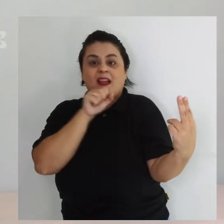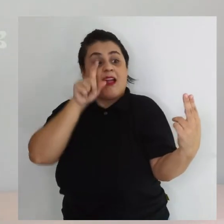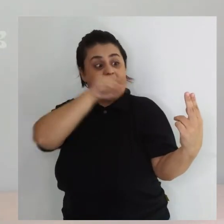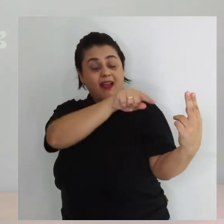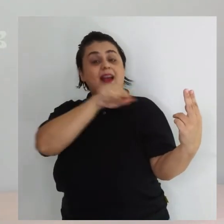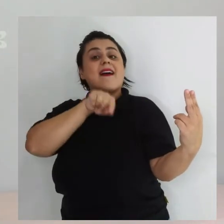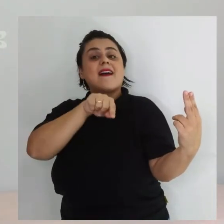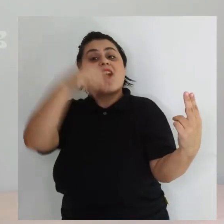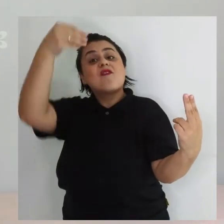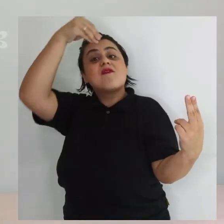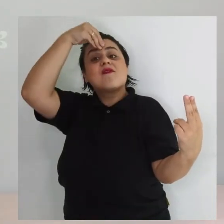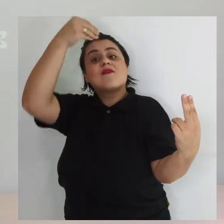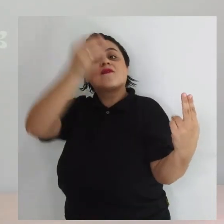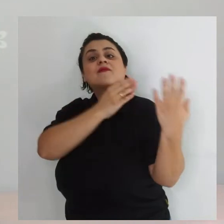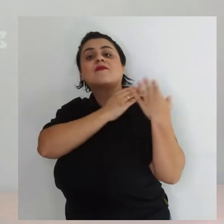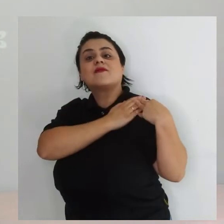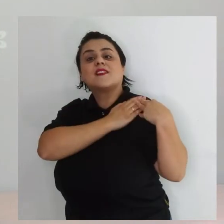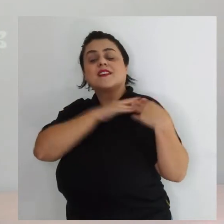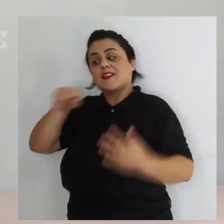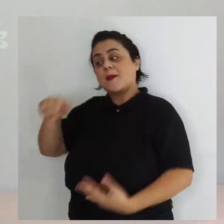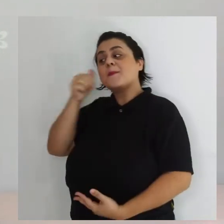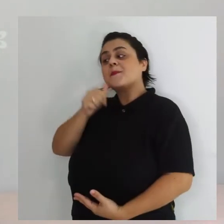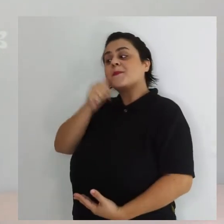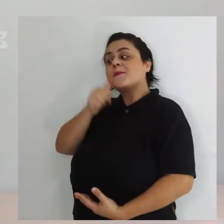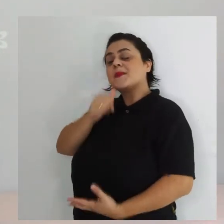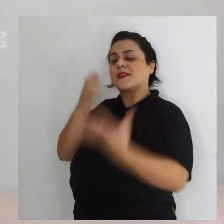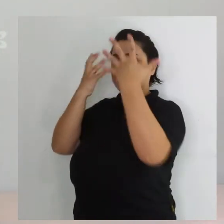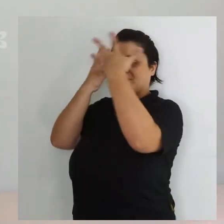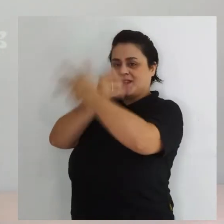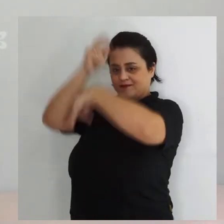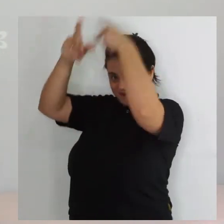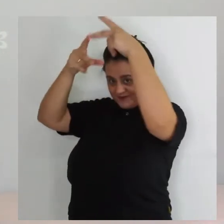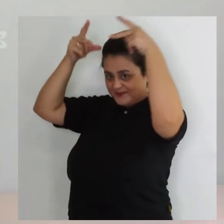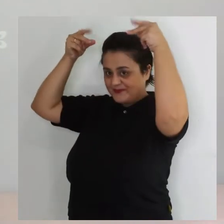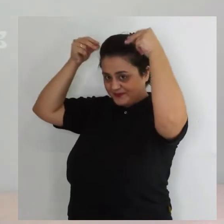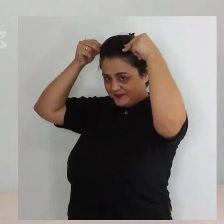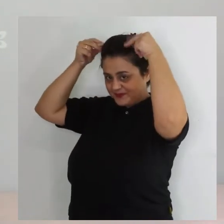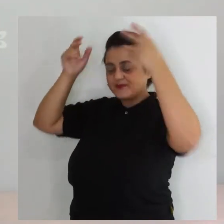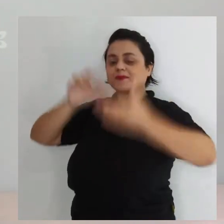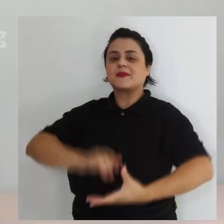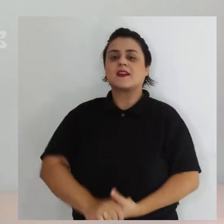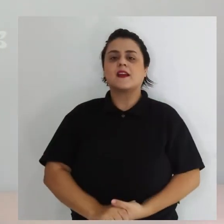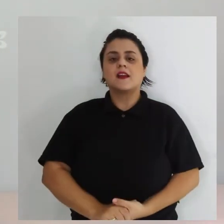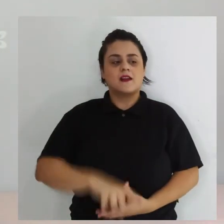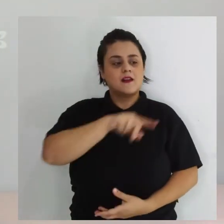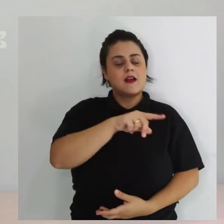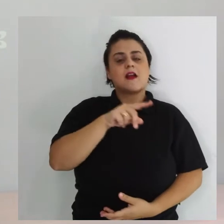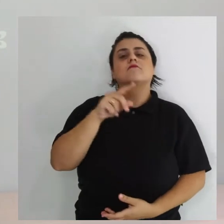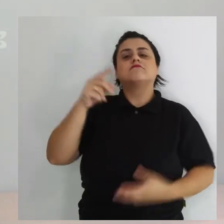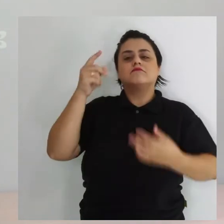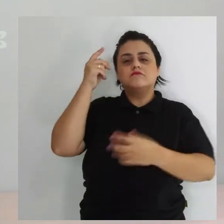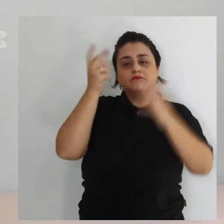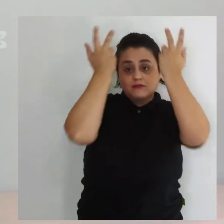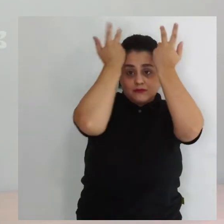A filhada da tal menina bonita que morava na casa do lado. E quando a coelhinha saía